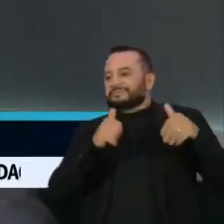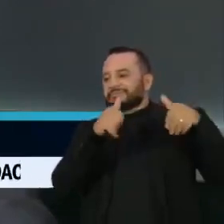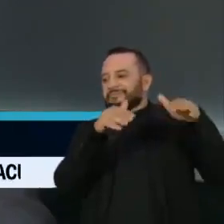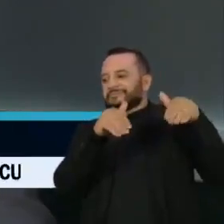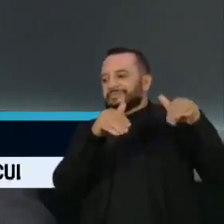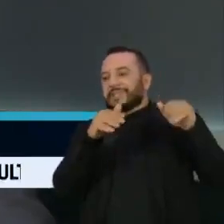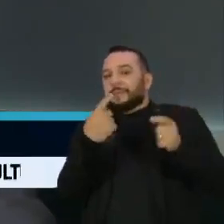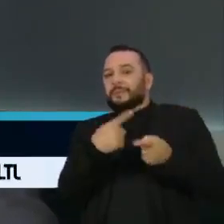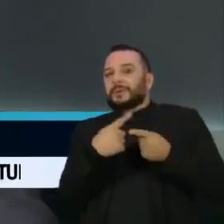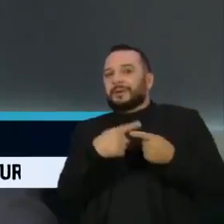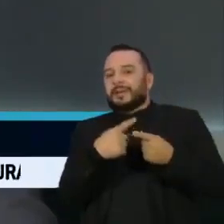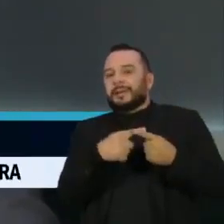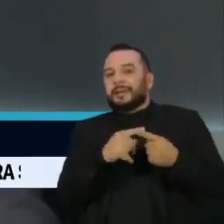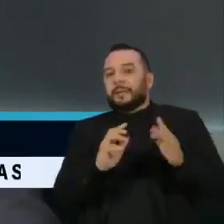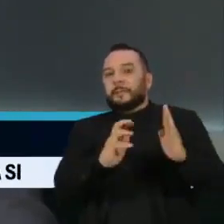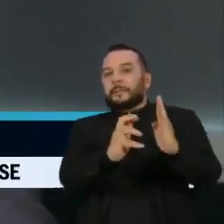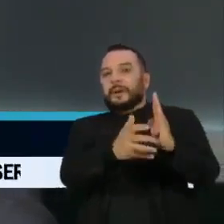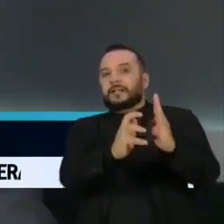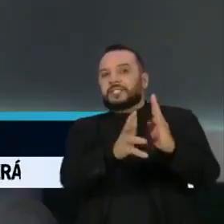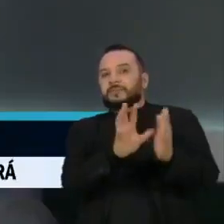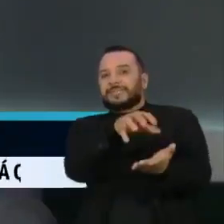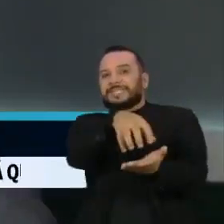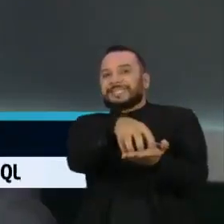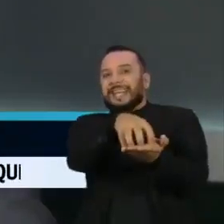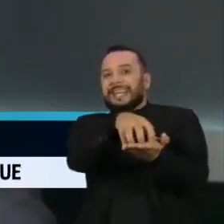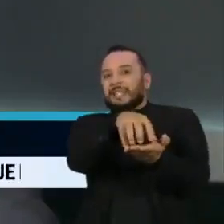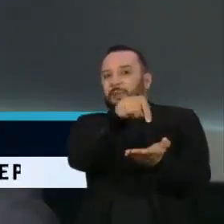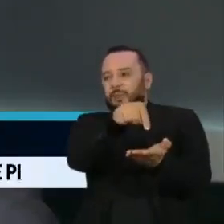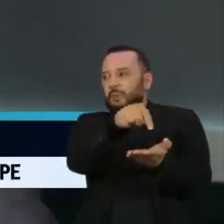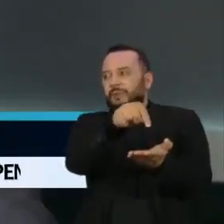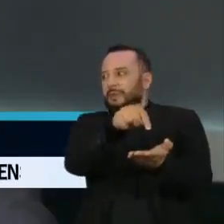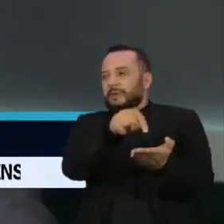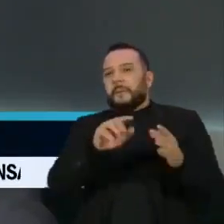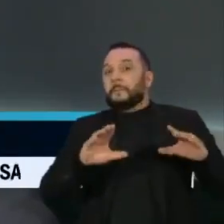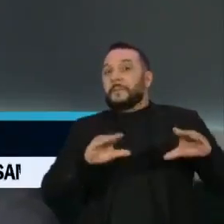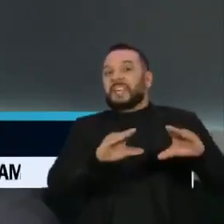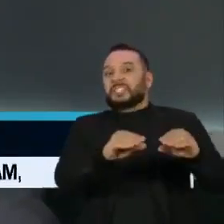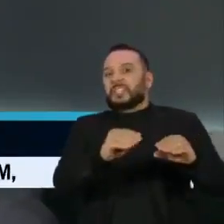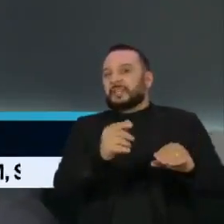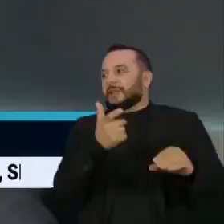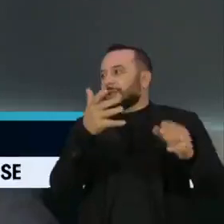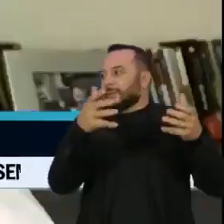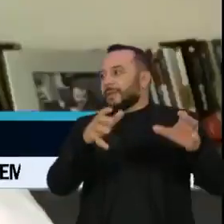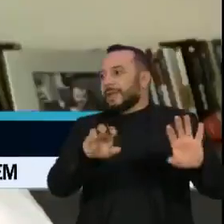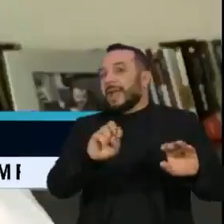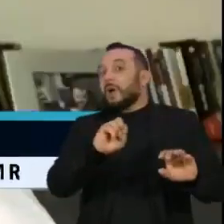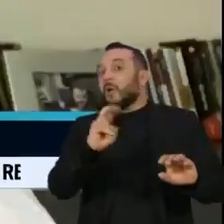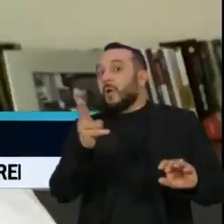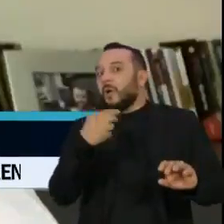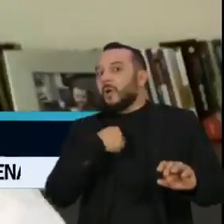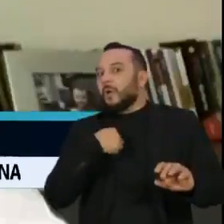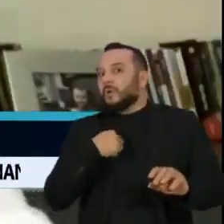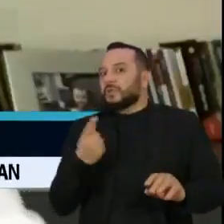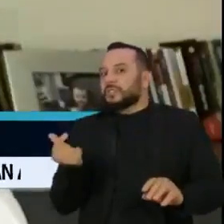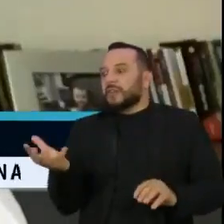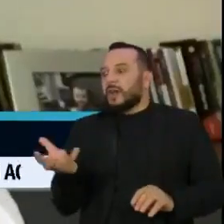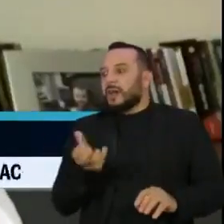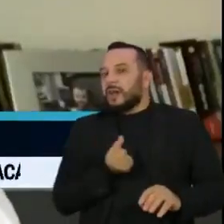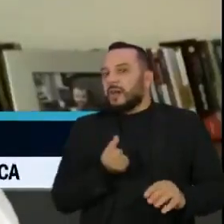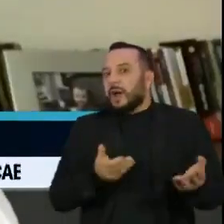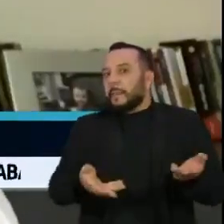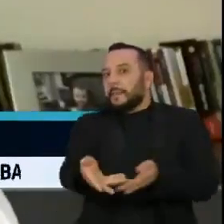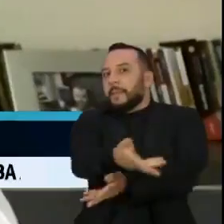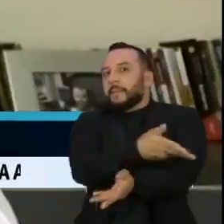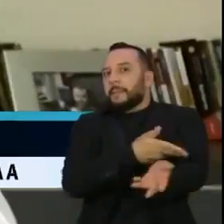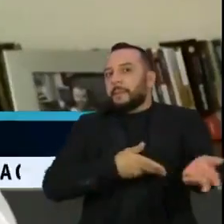Ou a divisão dos recursos também o envolveria? A eventual divisão de recursos? Isso aí, agora